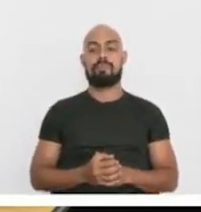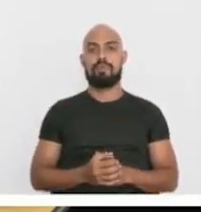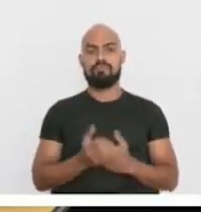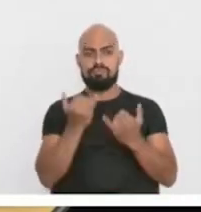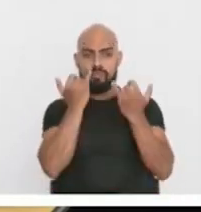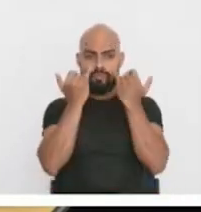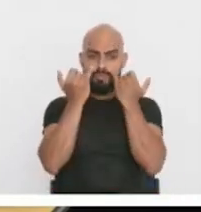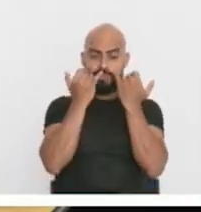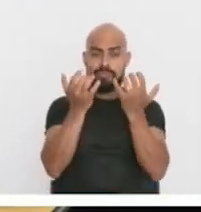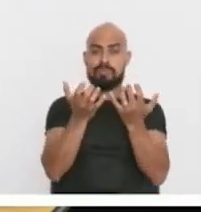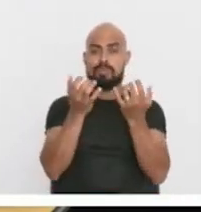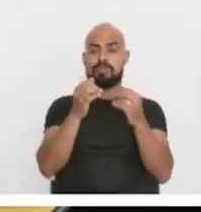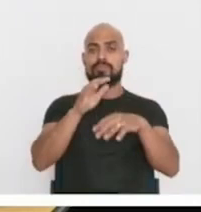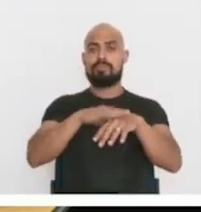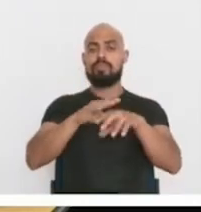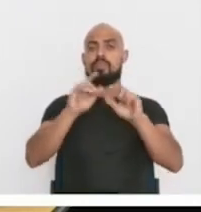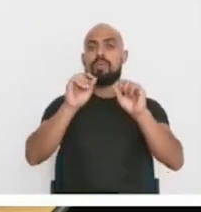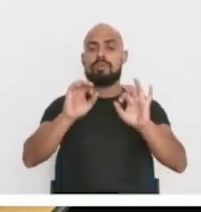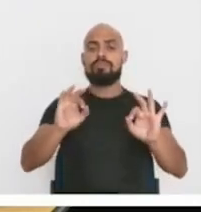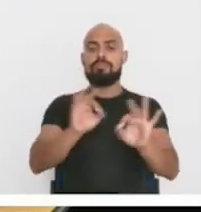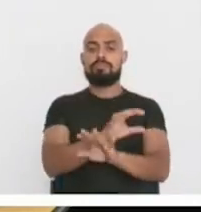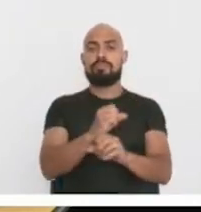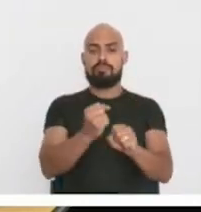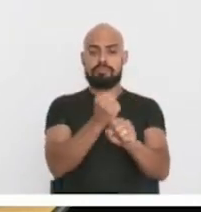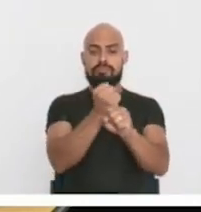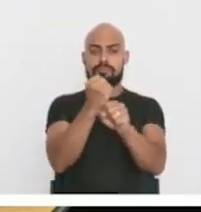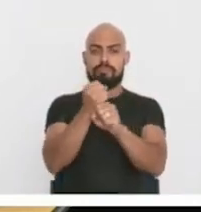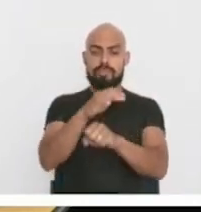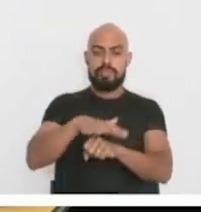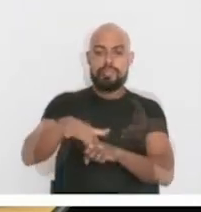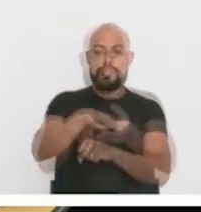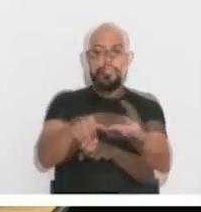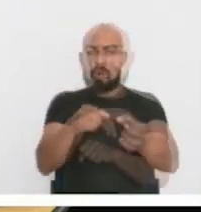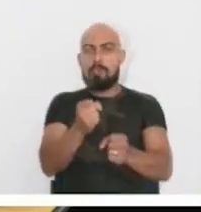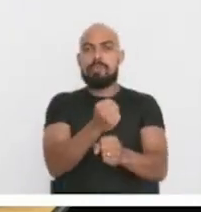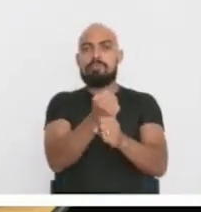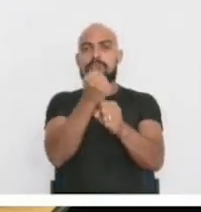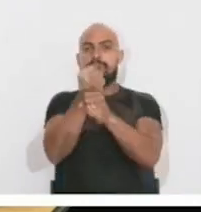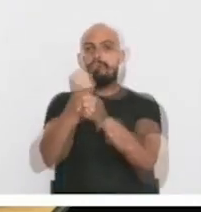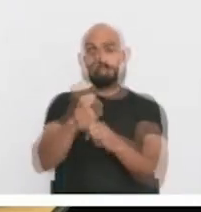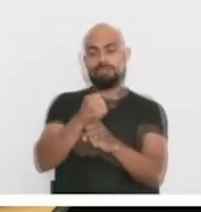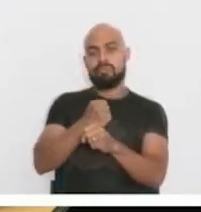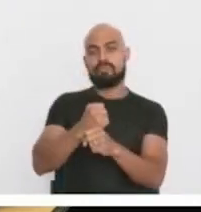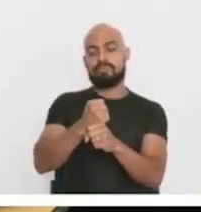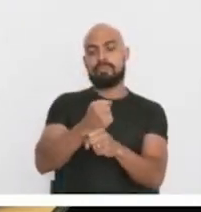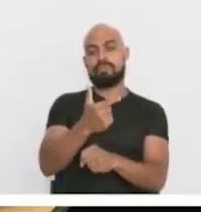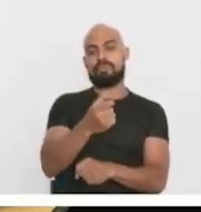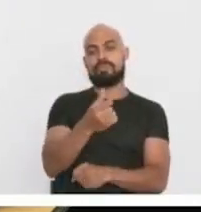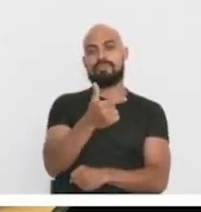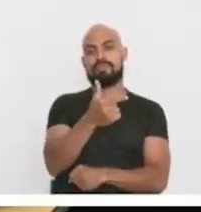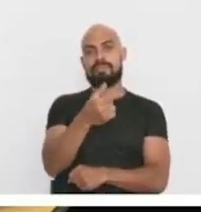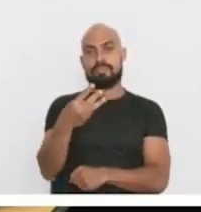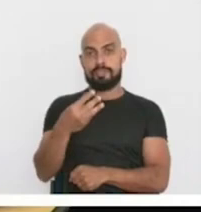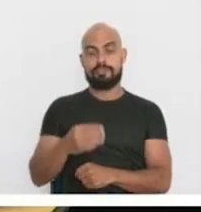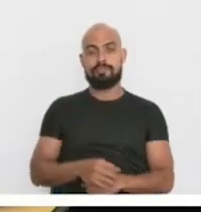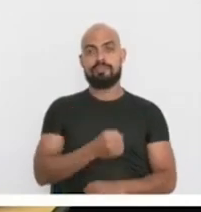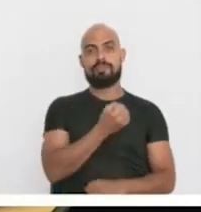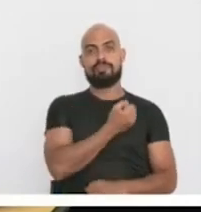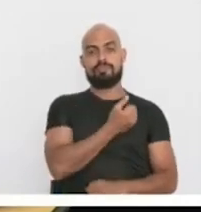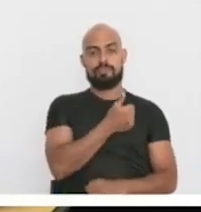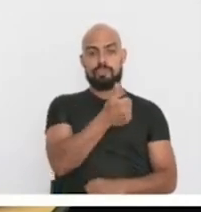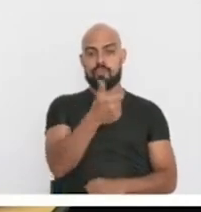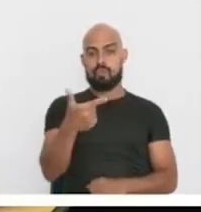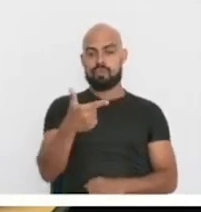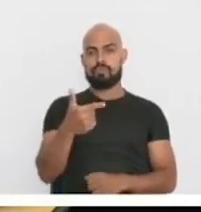informações ao Executivo sobre a conclusão da reforma na área do lazer do Pazete. Moções. Número 12, do vereador Helder